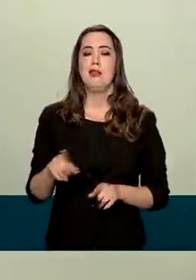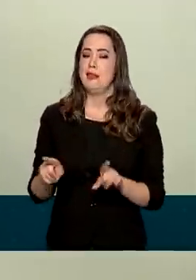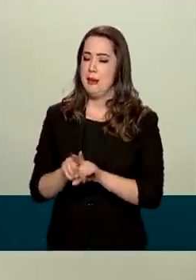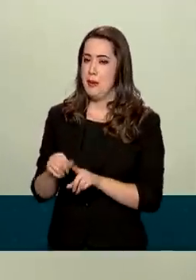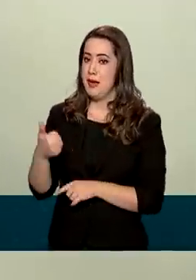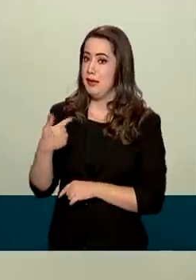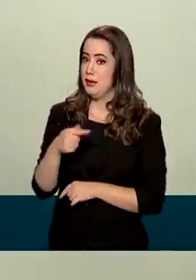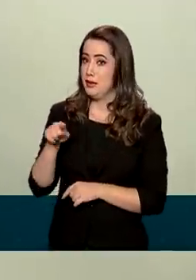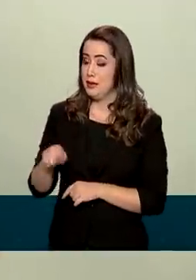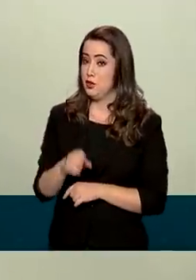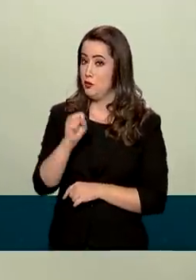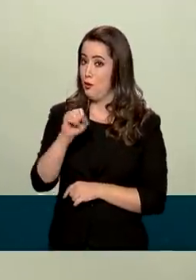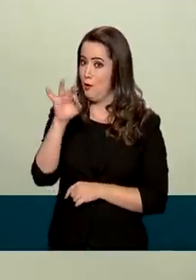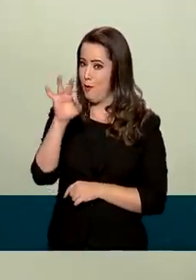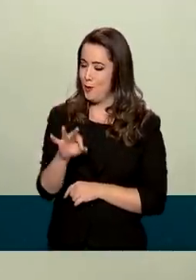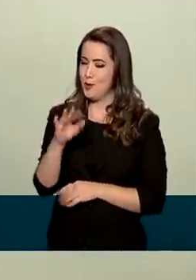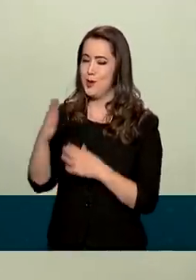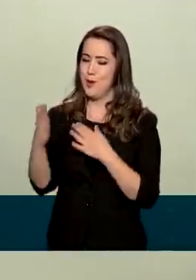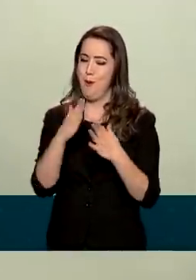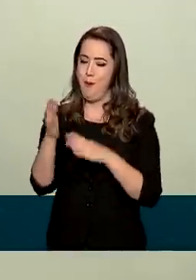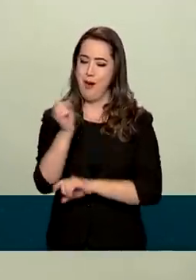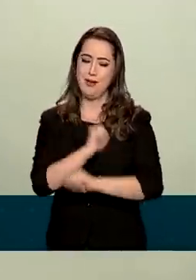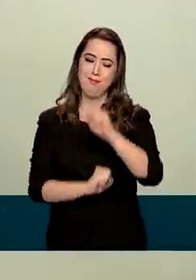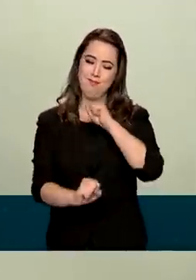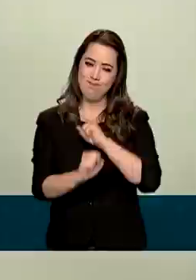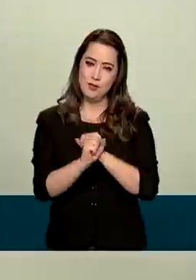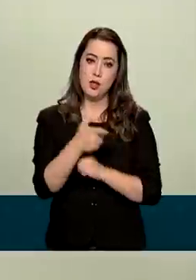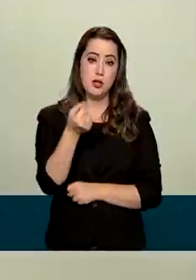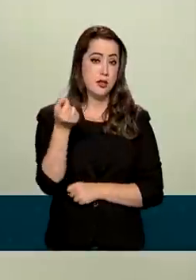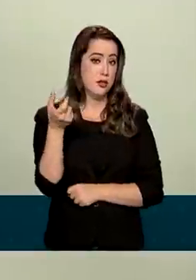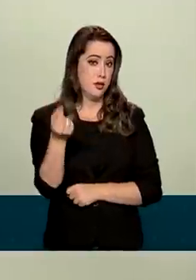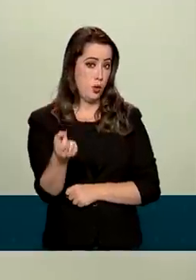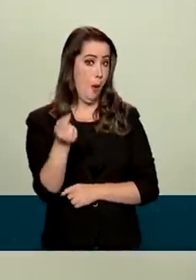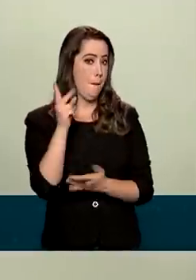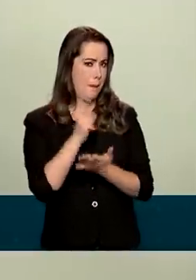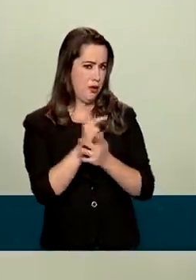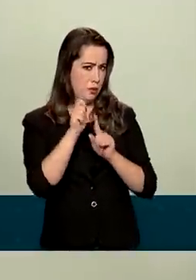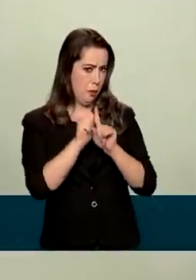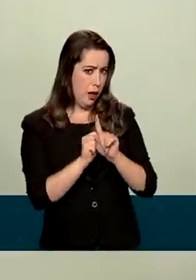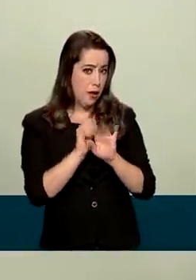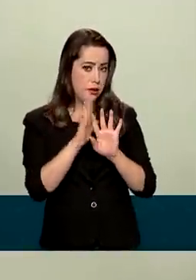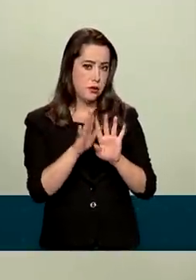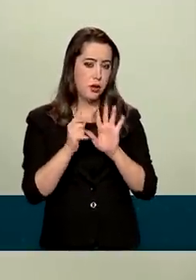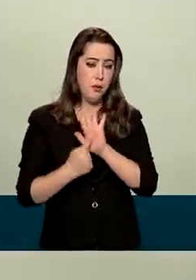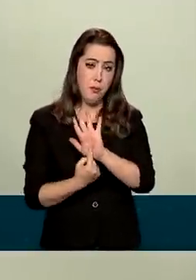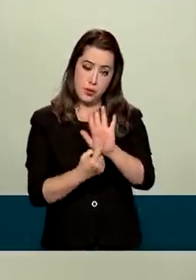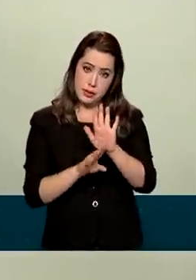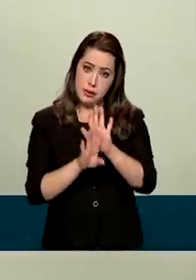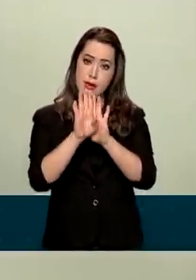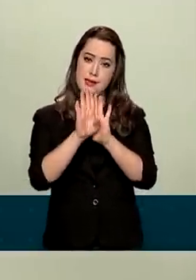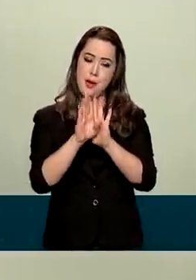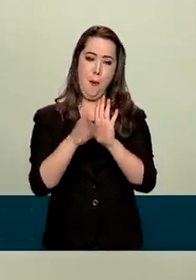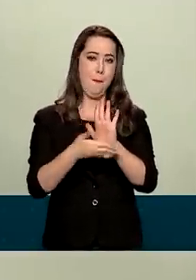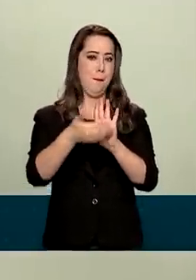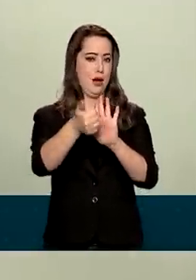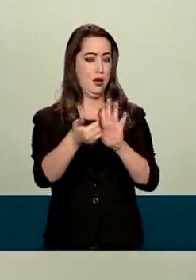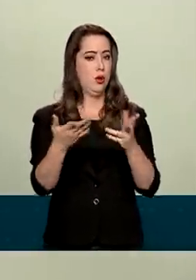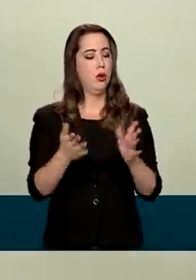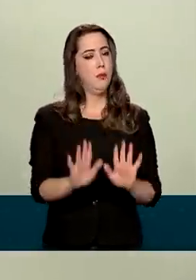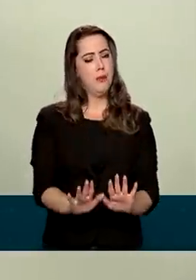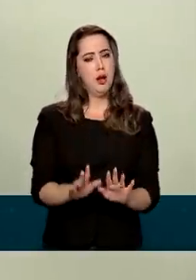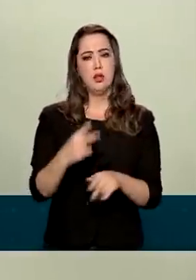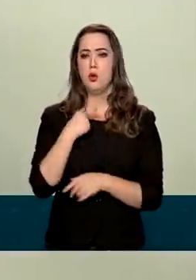% em relação ao mesmo mês de 2020, o que demonstra a recuperação do setor. Não podemos nos